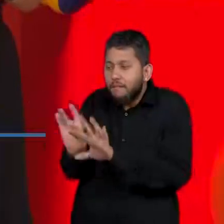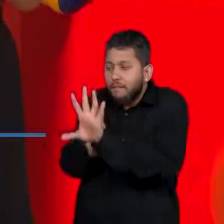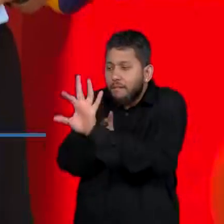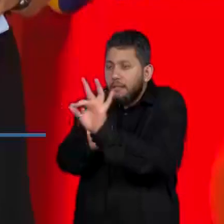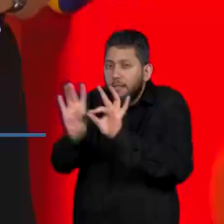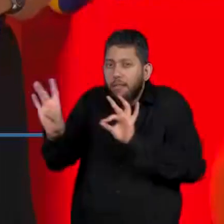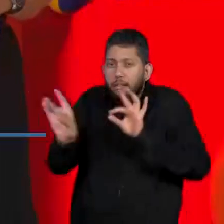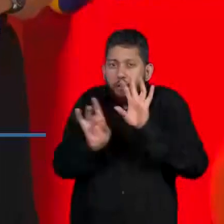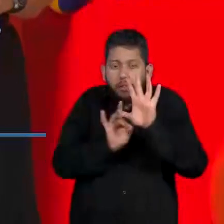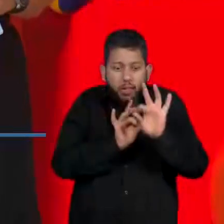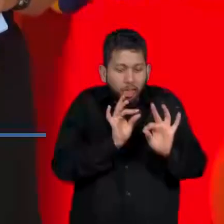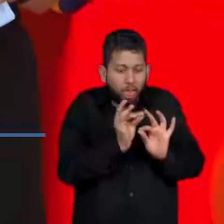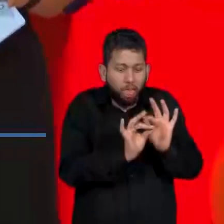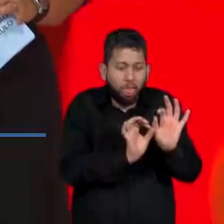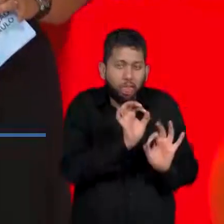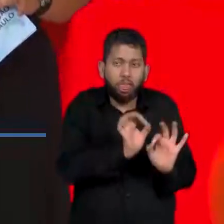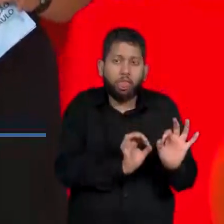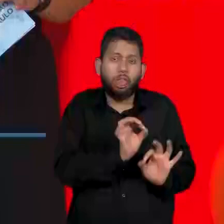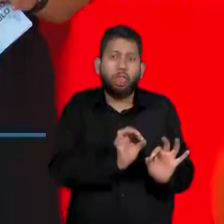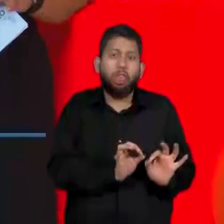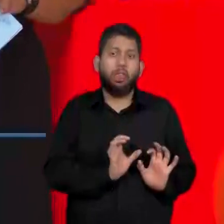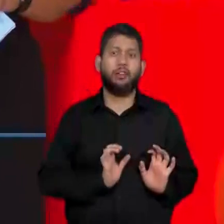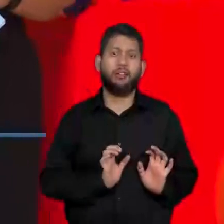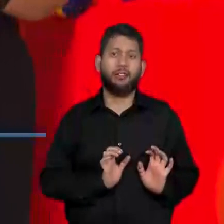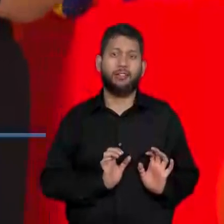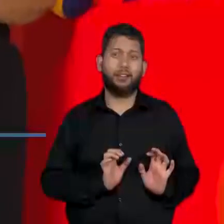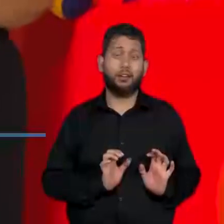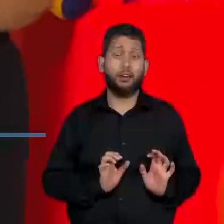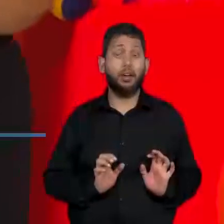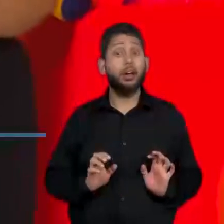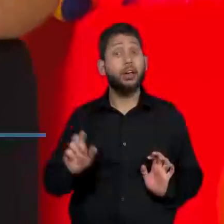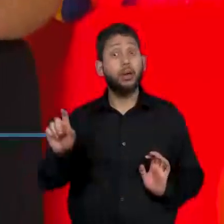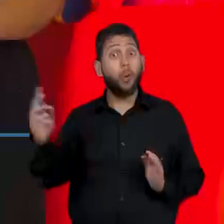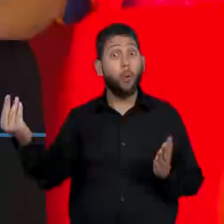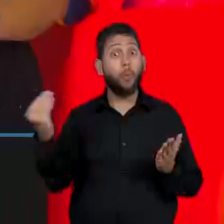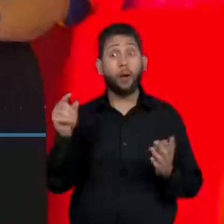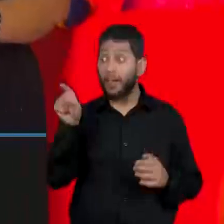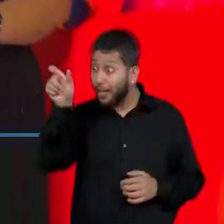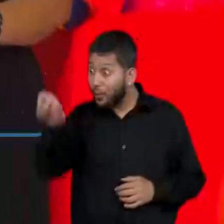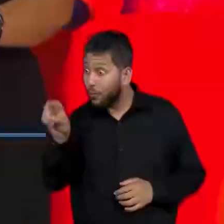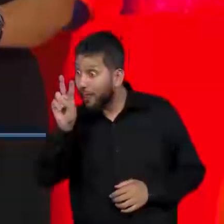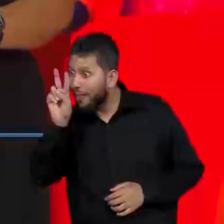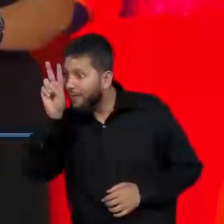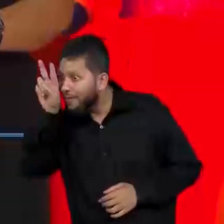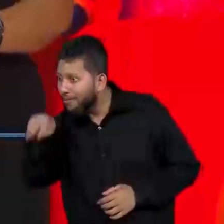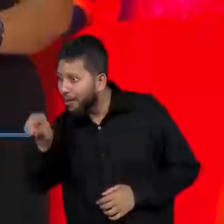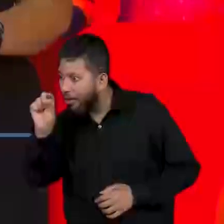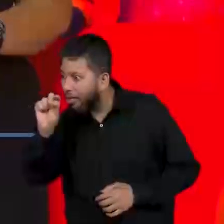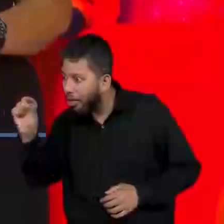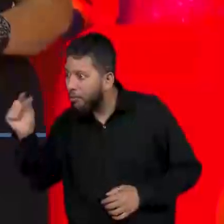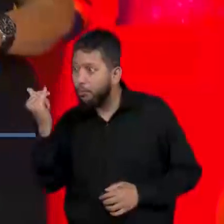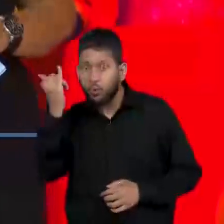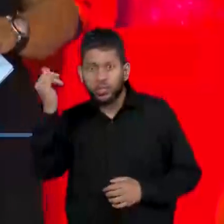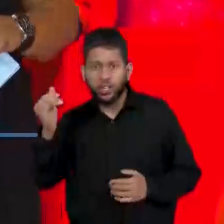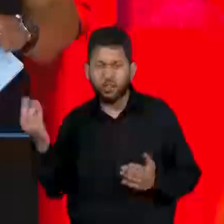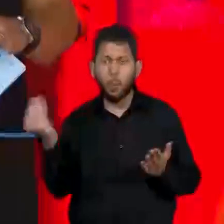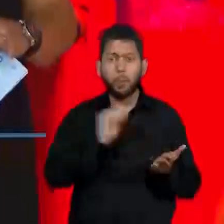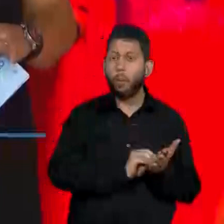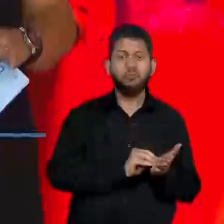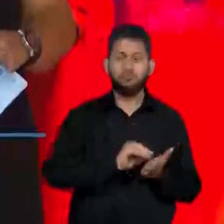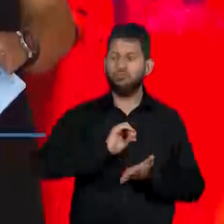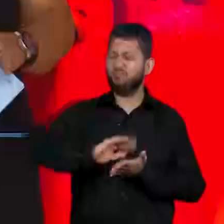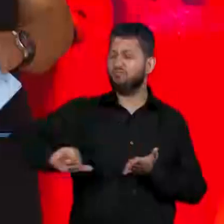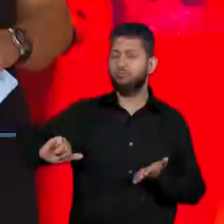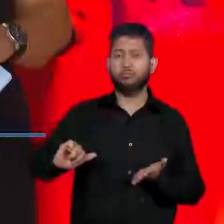reescrevem. Tanto eles podem tirar algumas informações ali verdadeiras e colocar